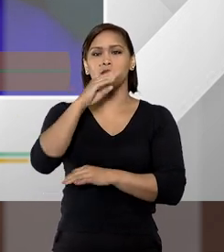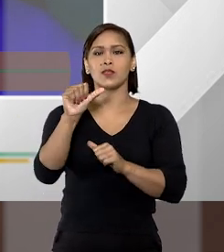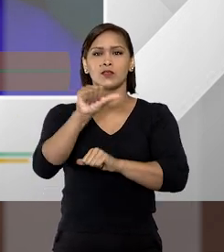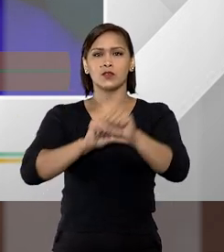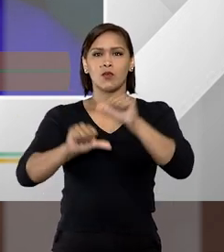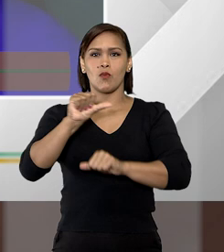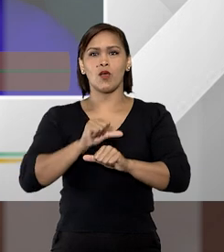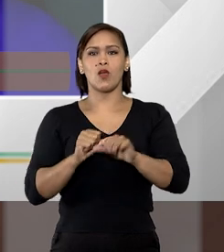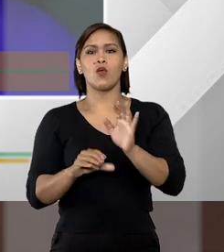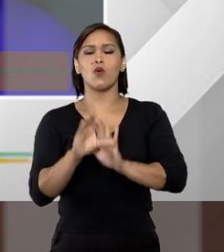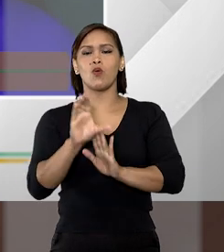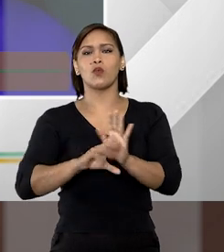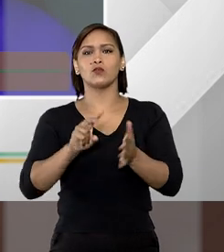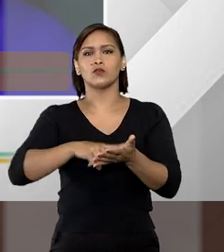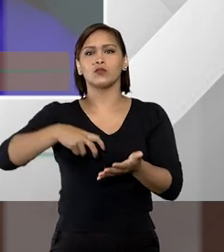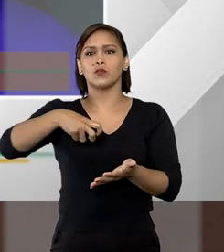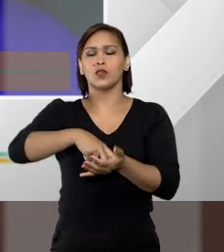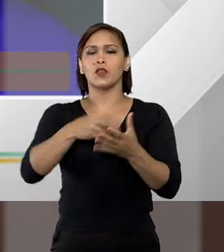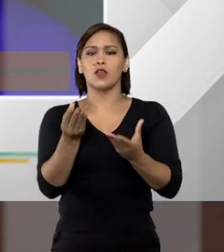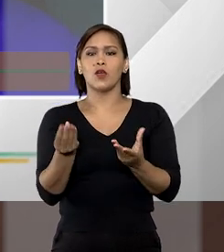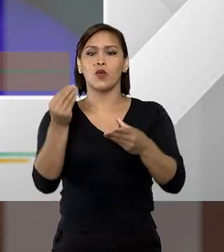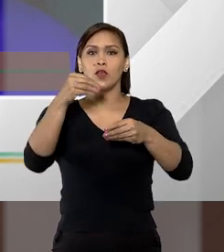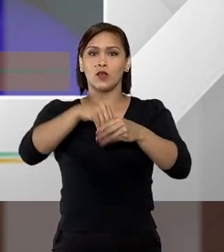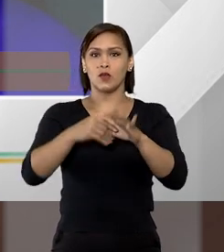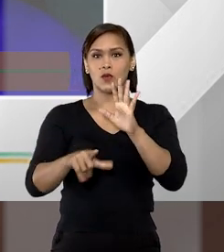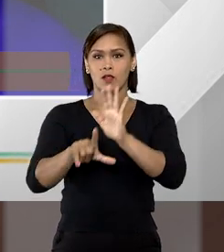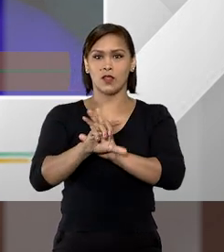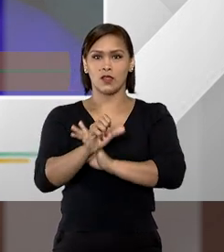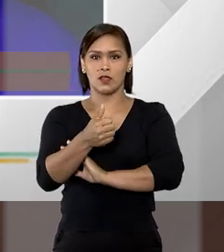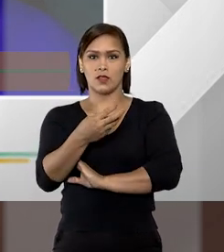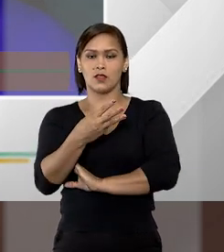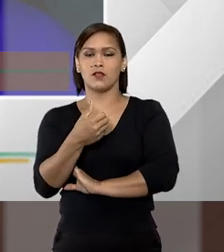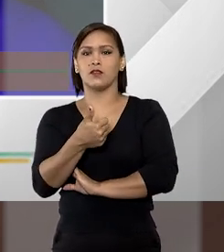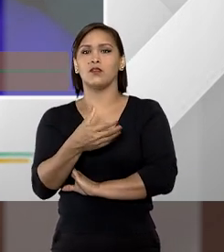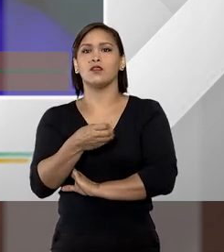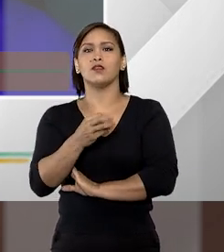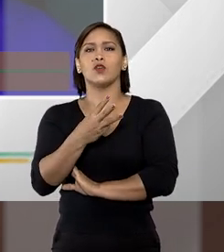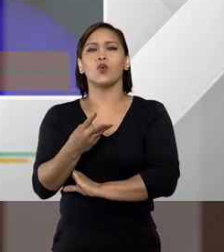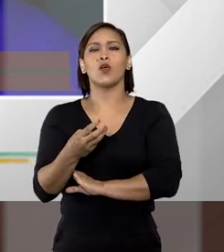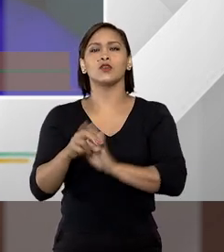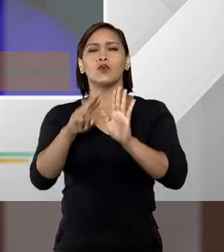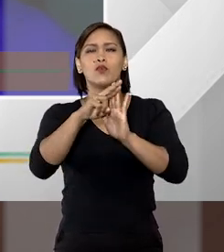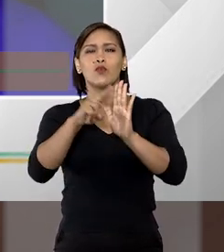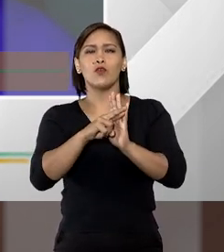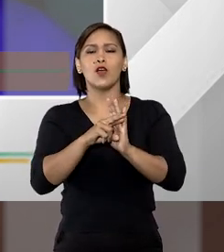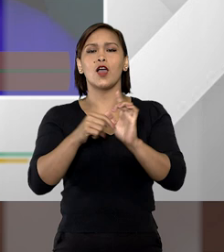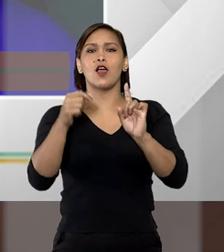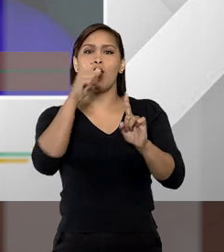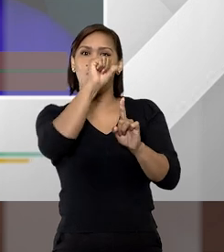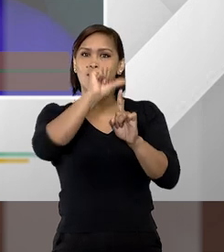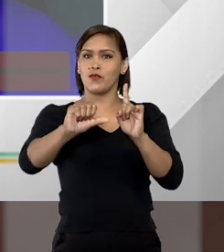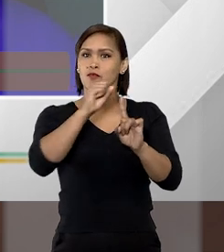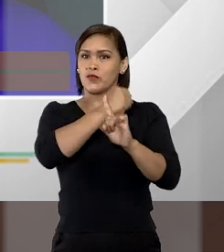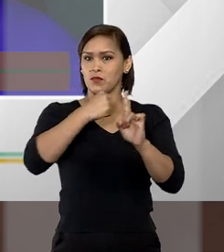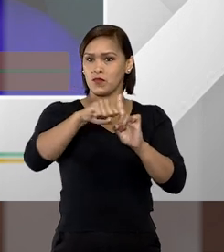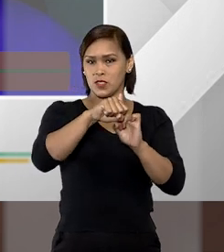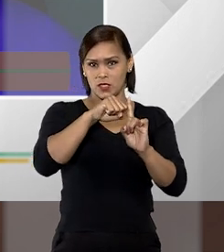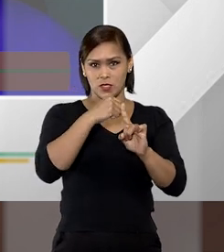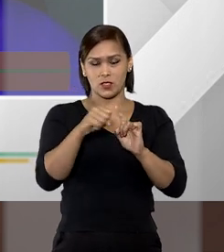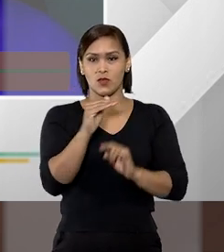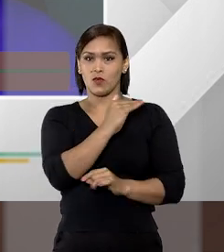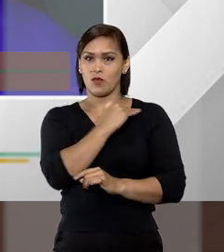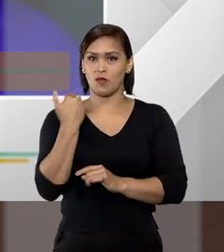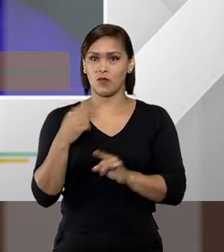alterou o Código Penal e incluiu a Lei 13.104, que tipifica o feminicídio como homicídio.